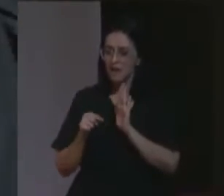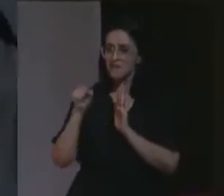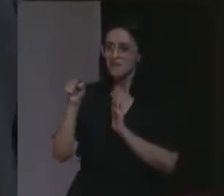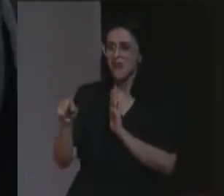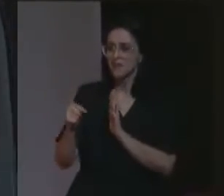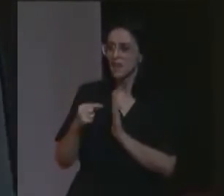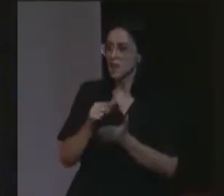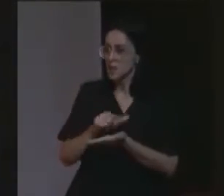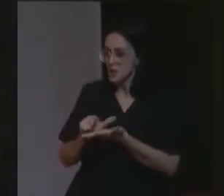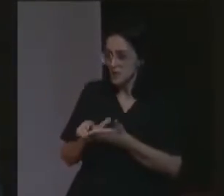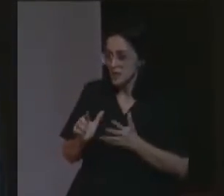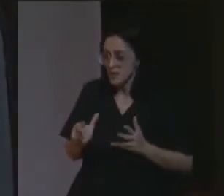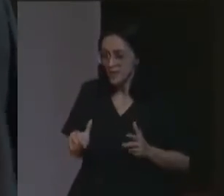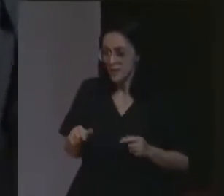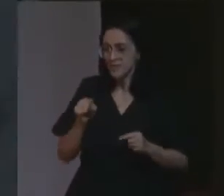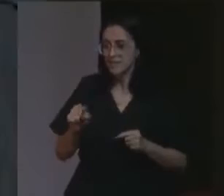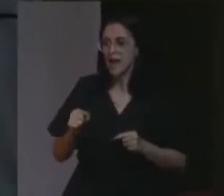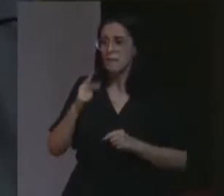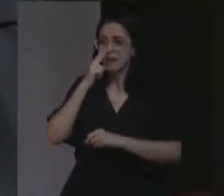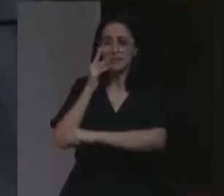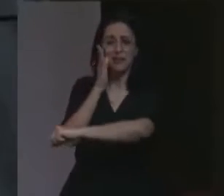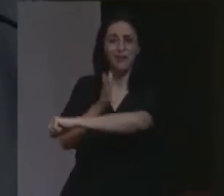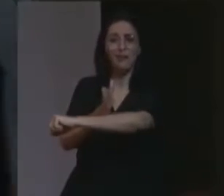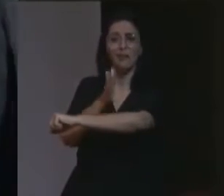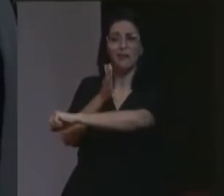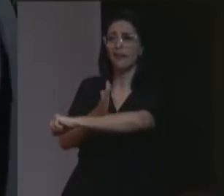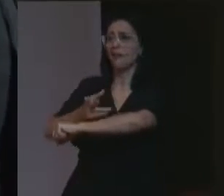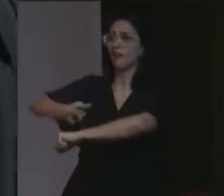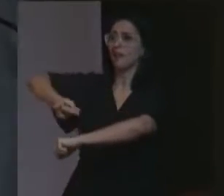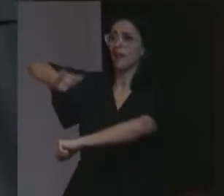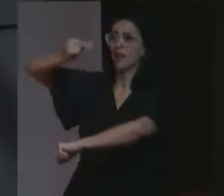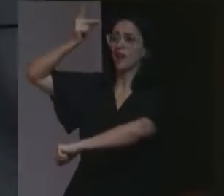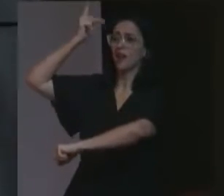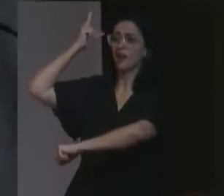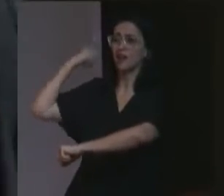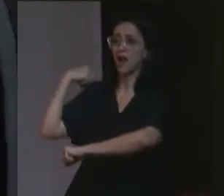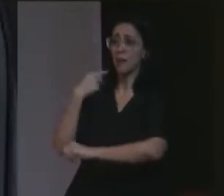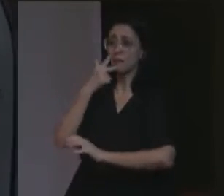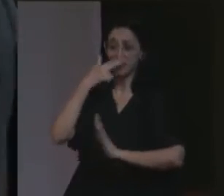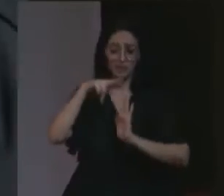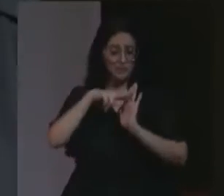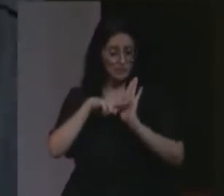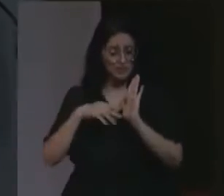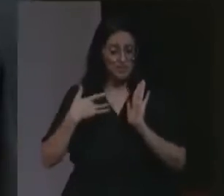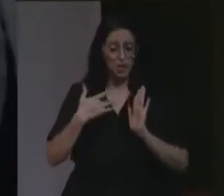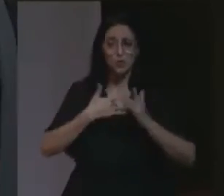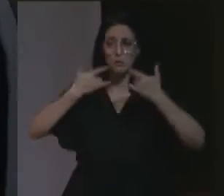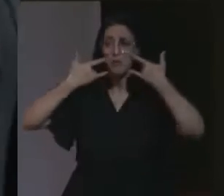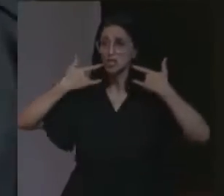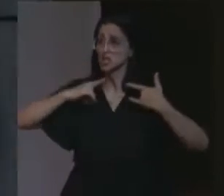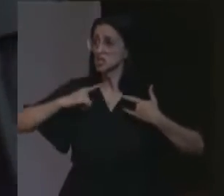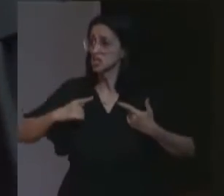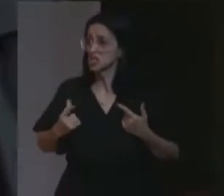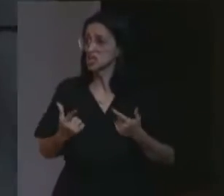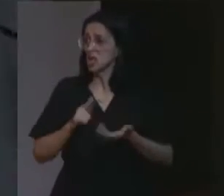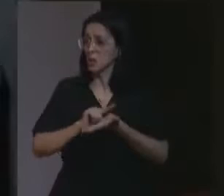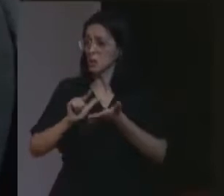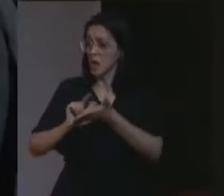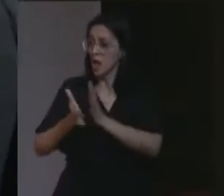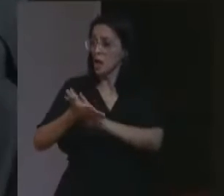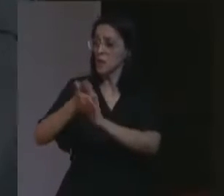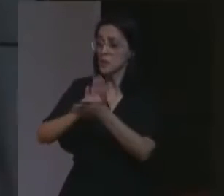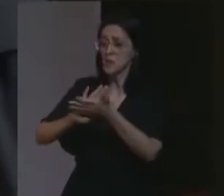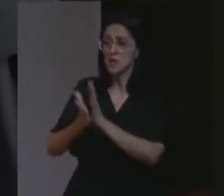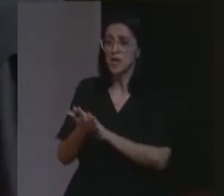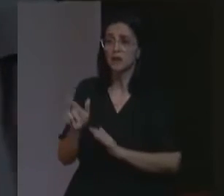média. Pior, porque na idade média eu acho que até eles tinham protocolos de saúde como o uso de máscaras, como higiene nas mãos,